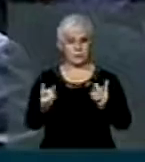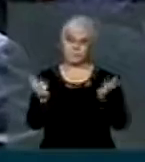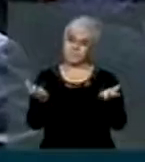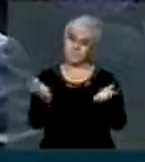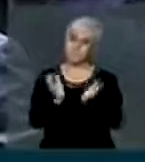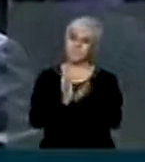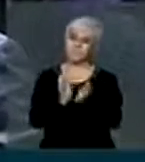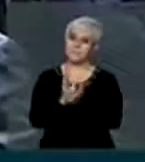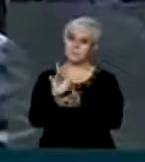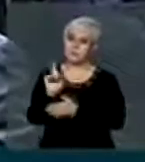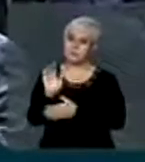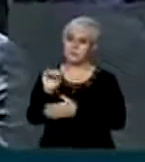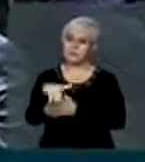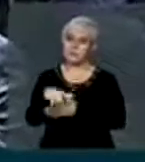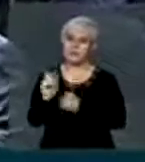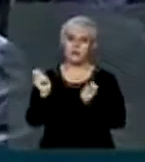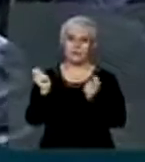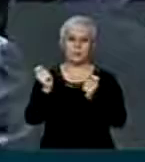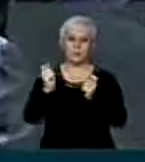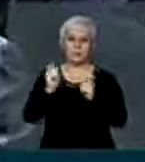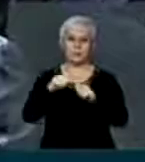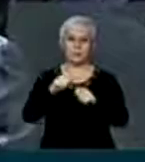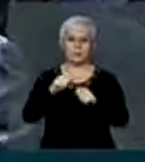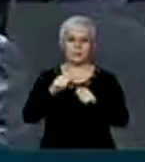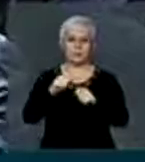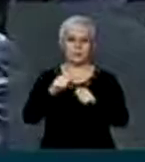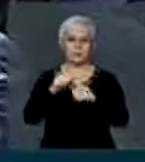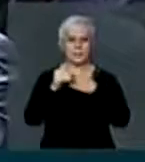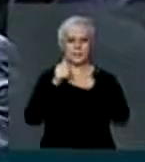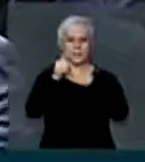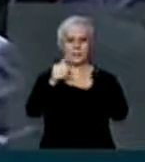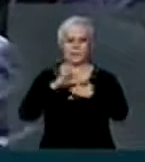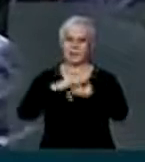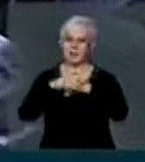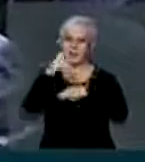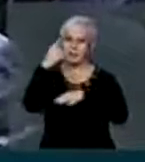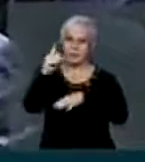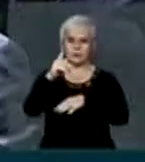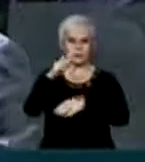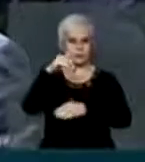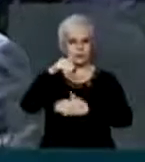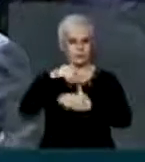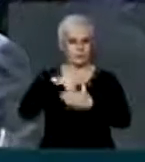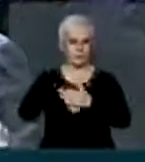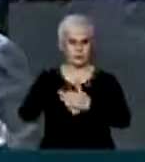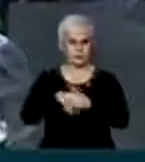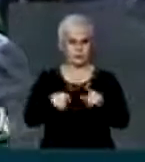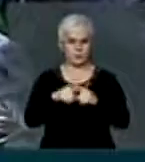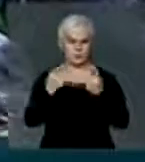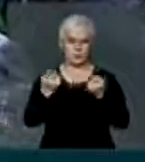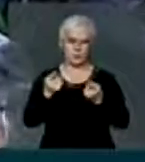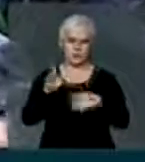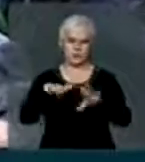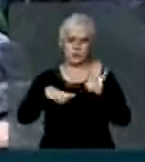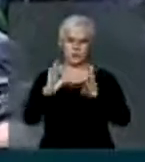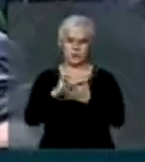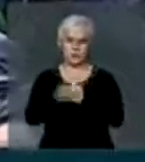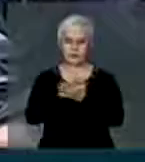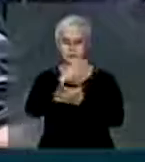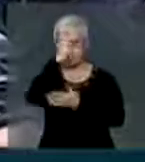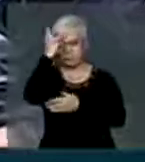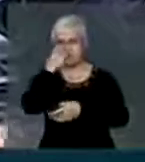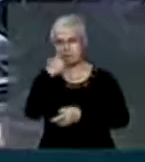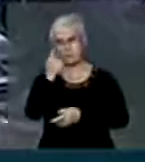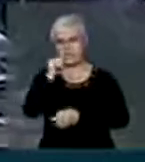possa ser o porta-voz do seu voto que alguém inadvertidamente colocou como não. Mas é para